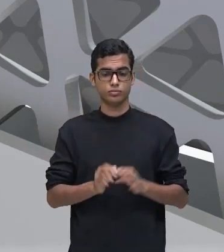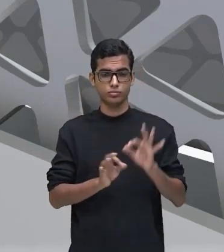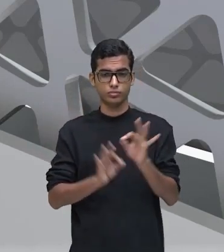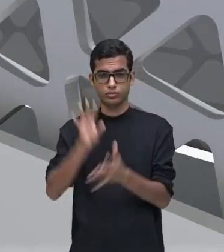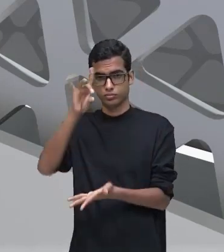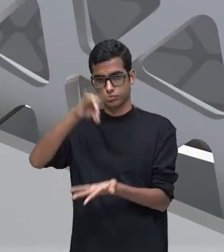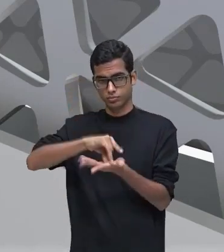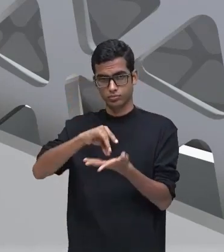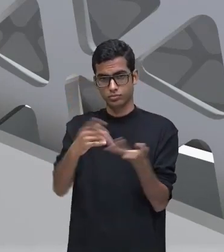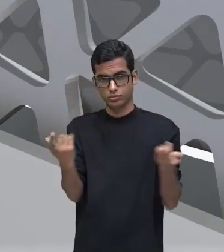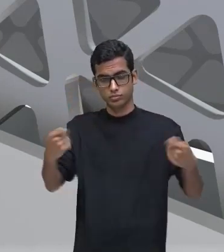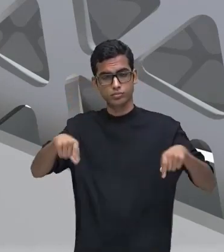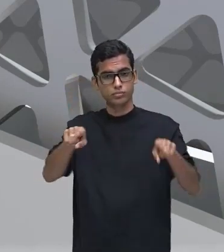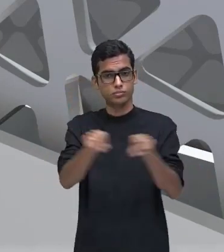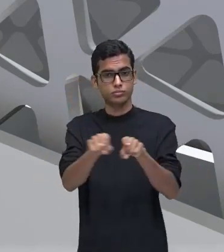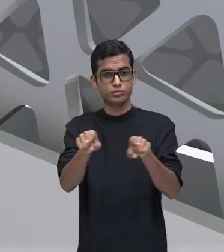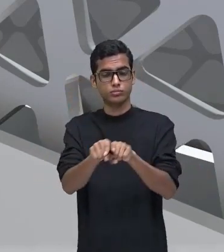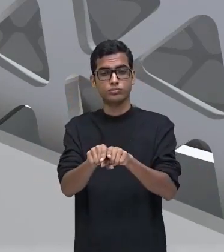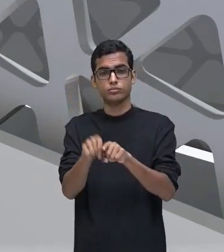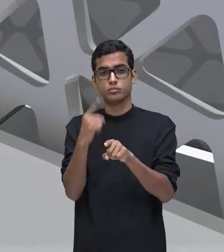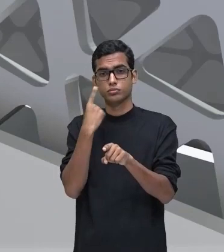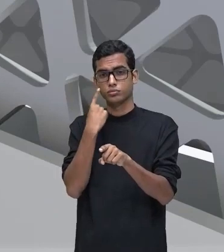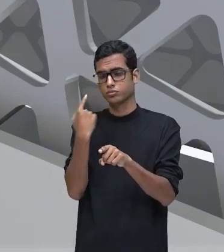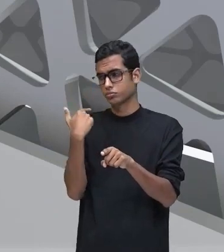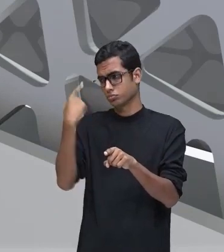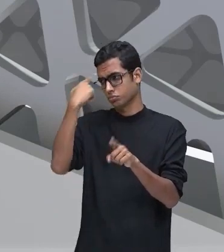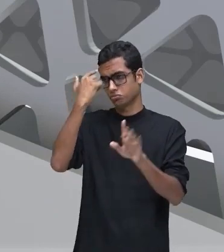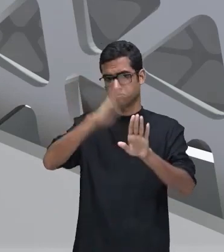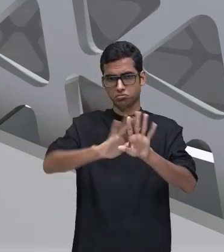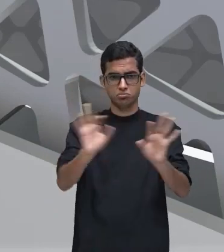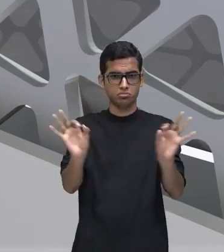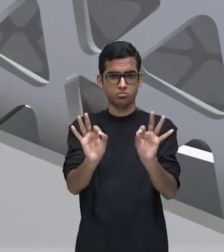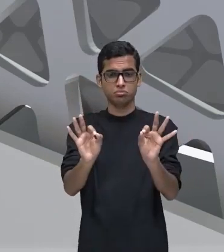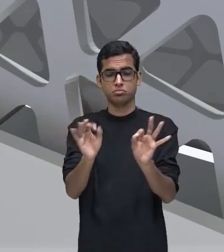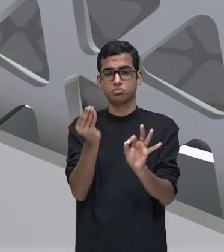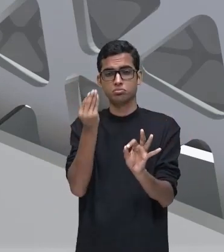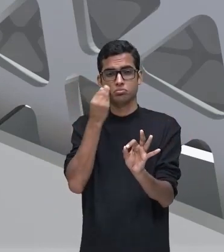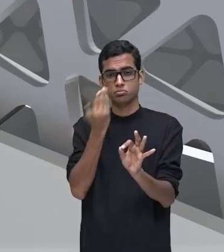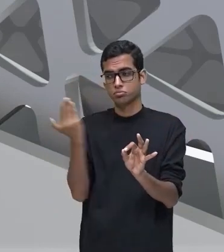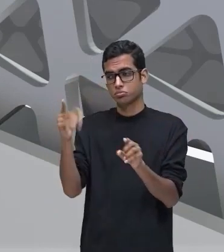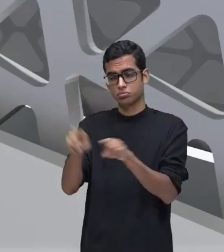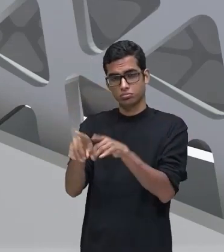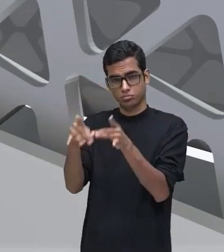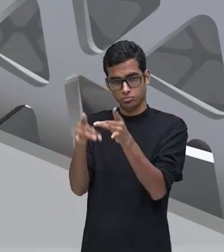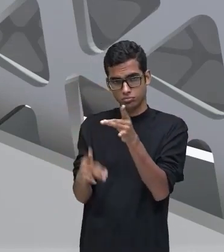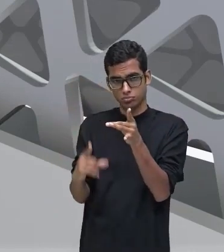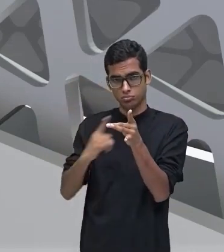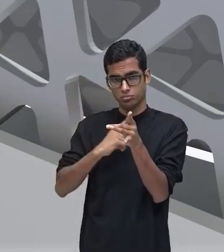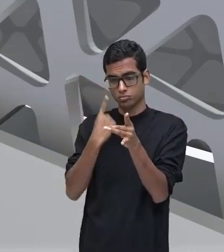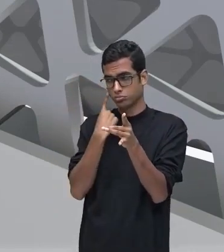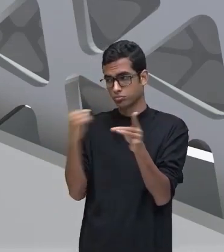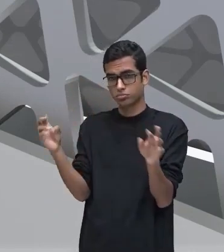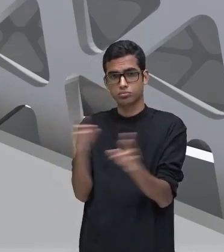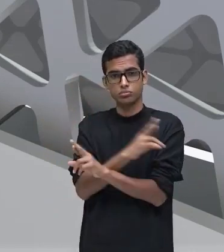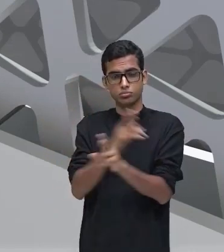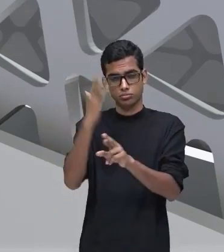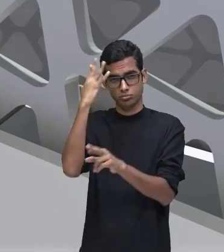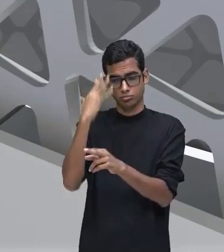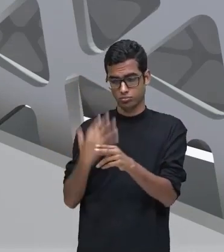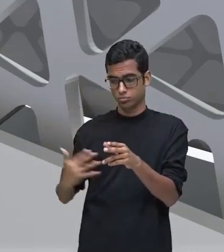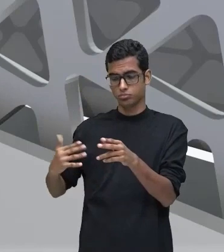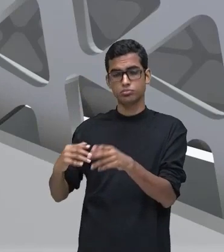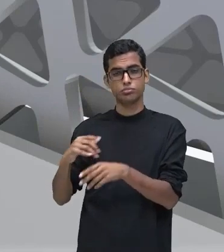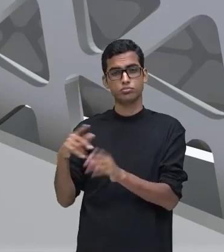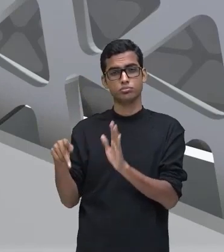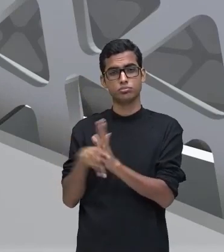realista possível e sem impressões subjetivas. Observem que na descrição que nós temos aí com relação ao cabelo da Iracema,